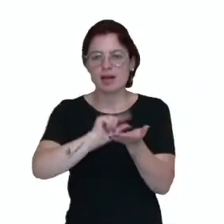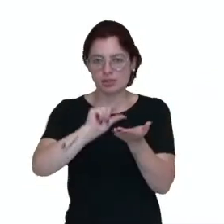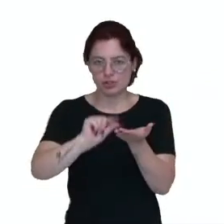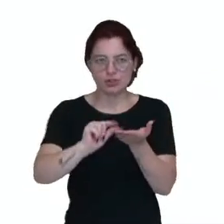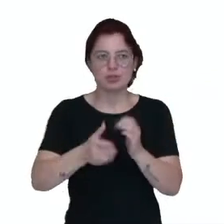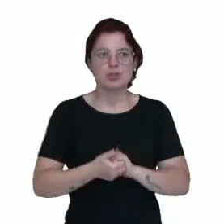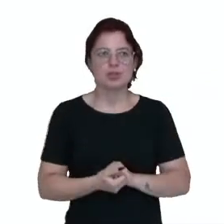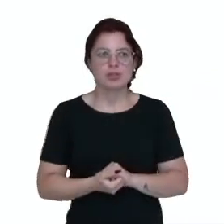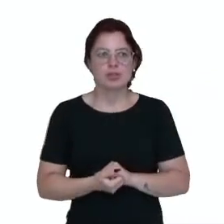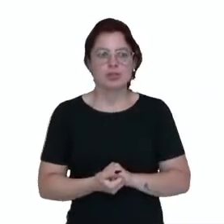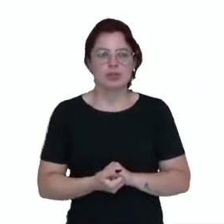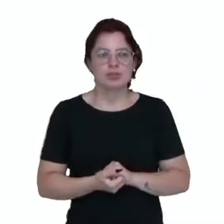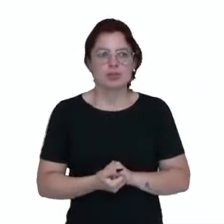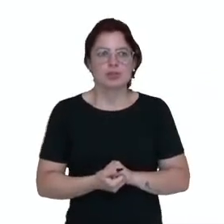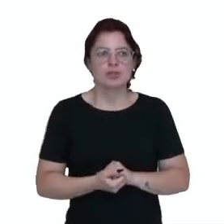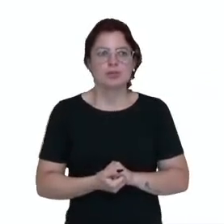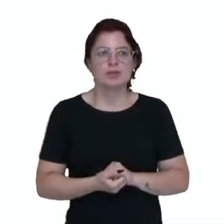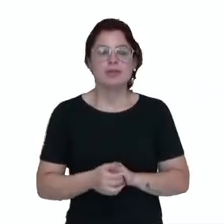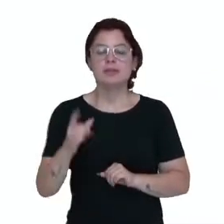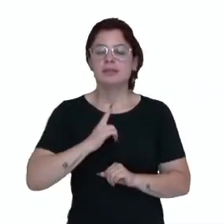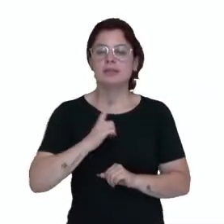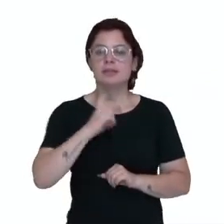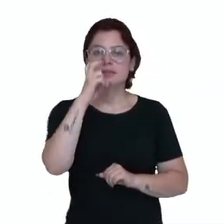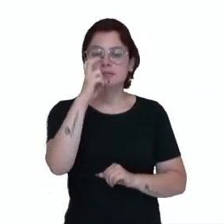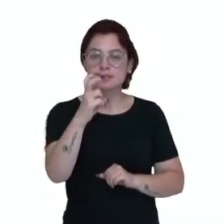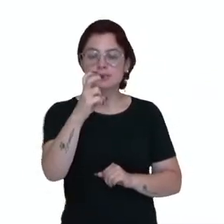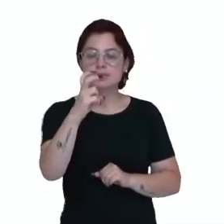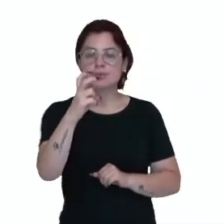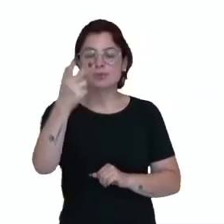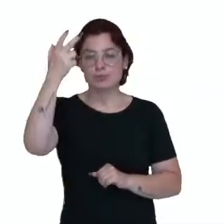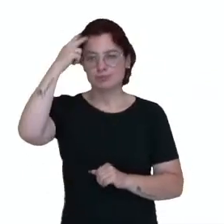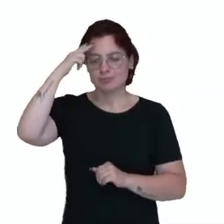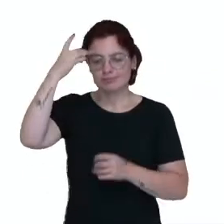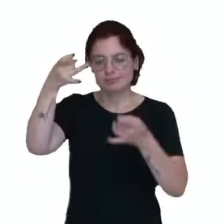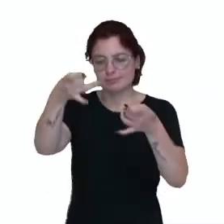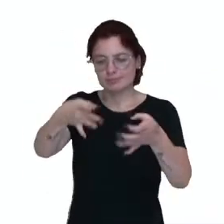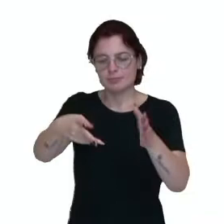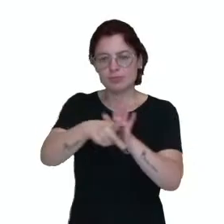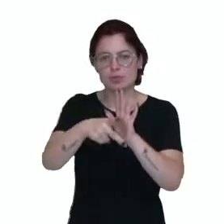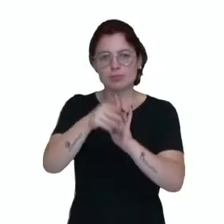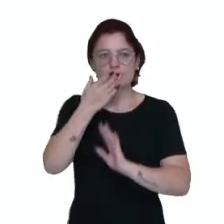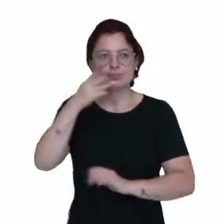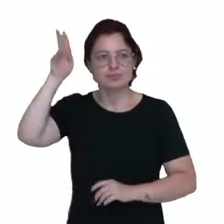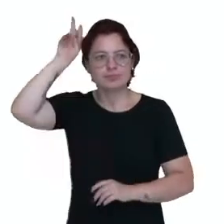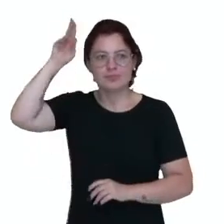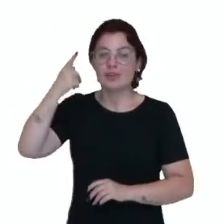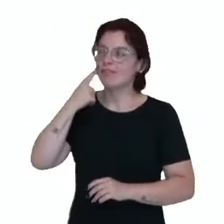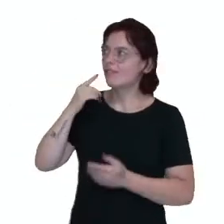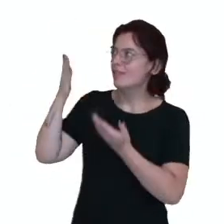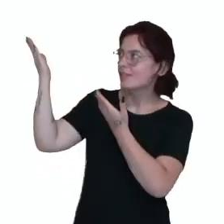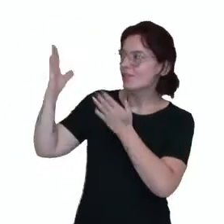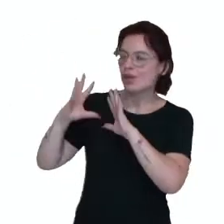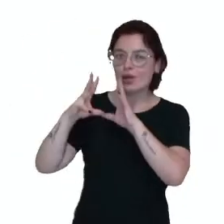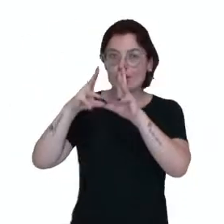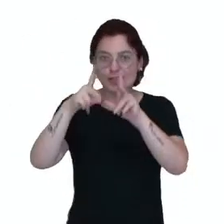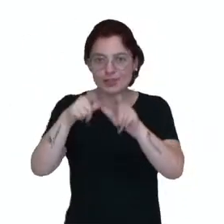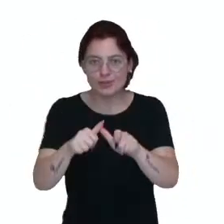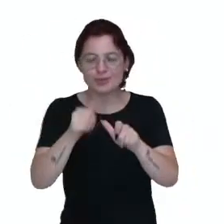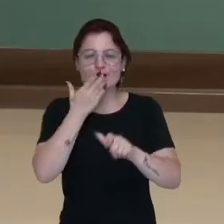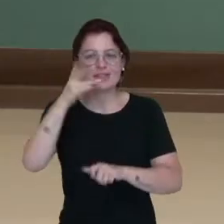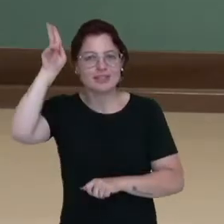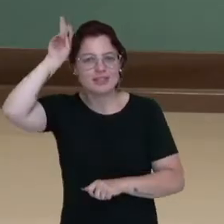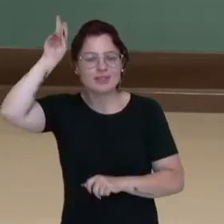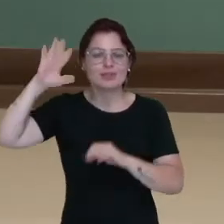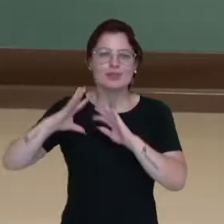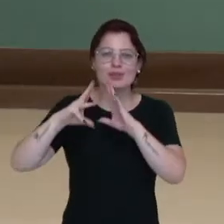heranças deixadas pelos indígenas. Perceba, tudo índio, tudo parente. O título foi inspirado